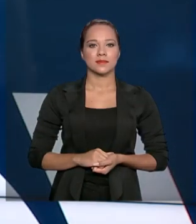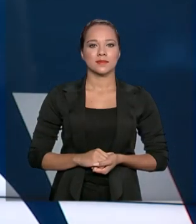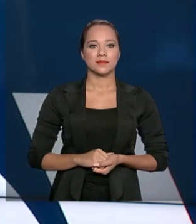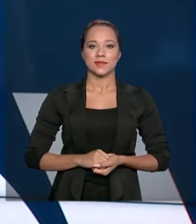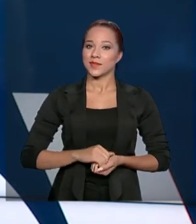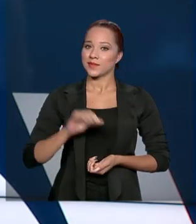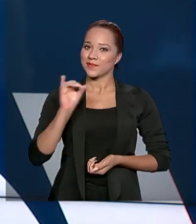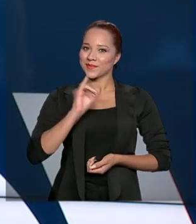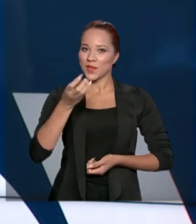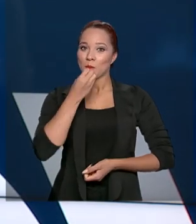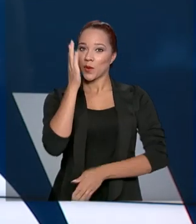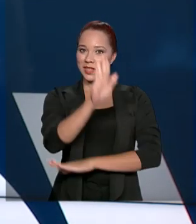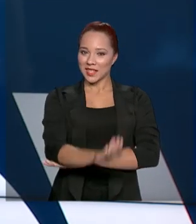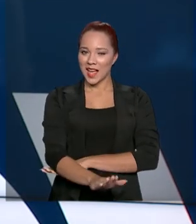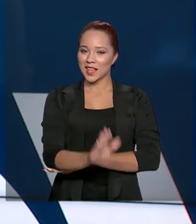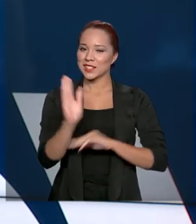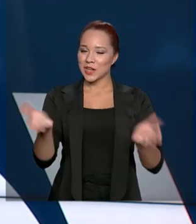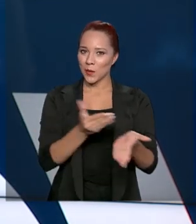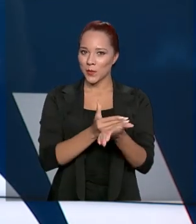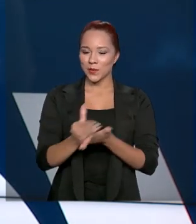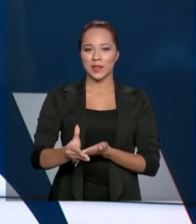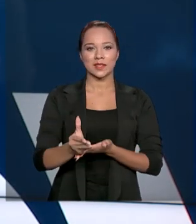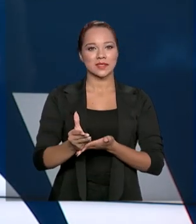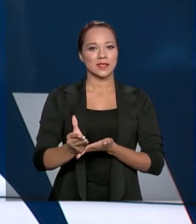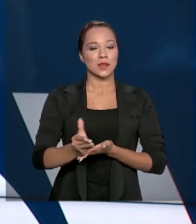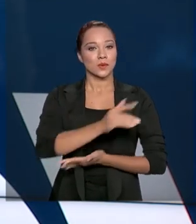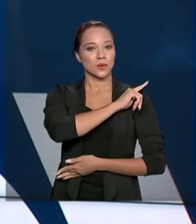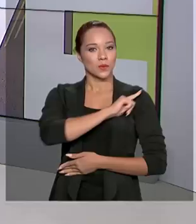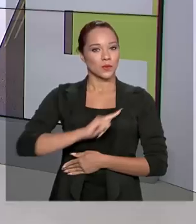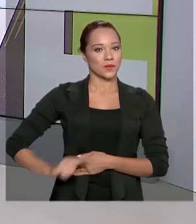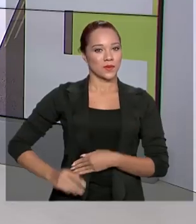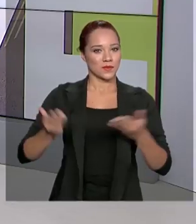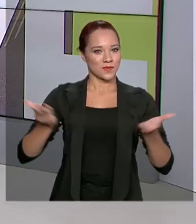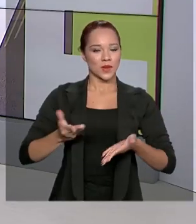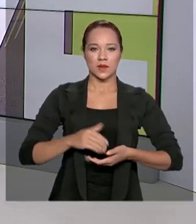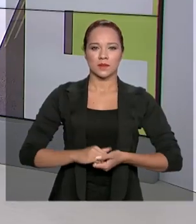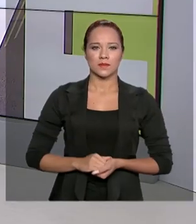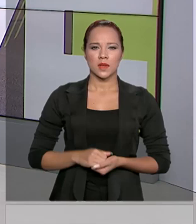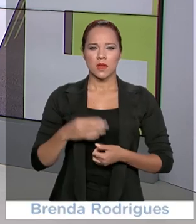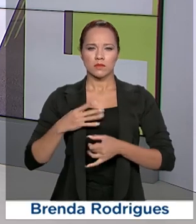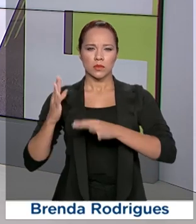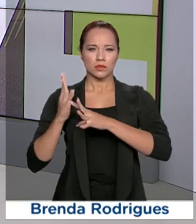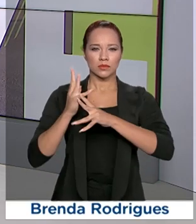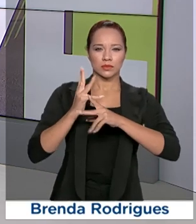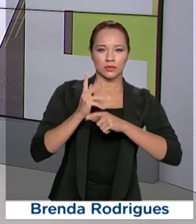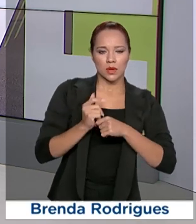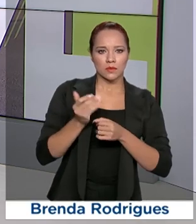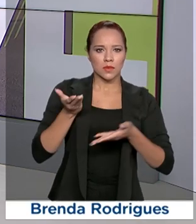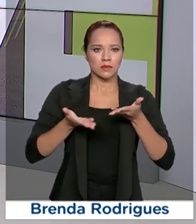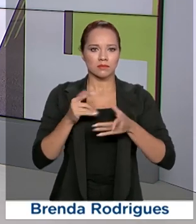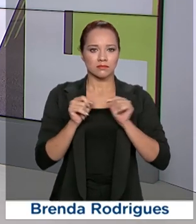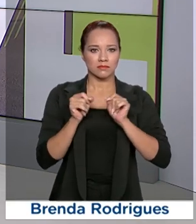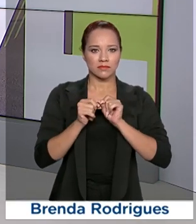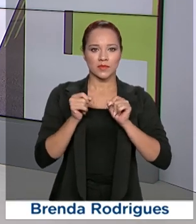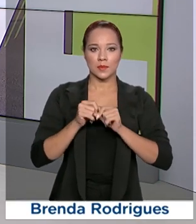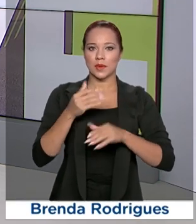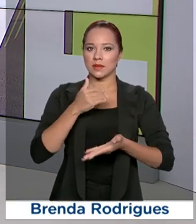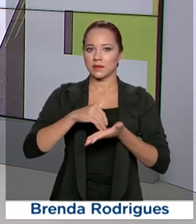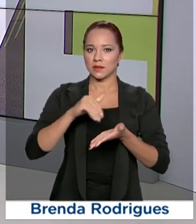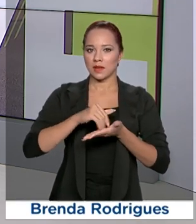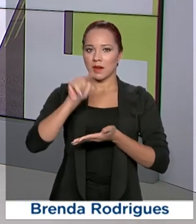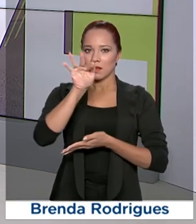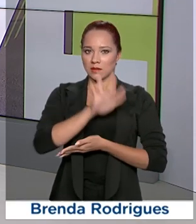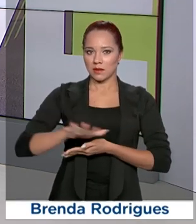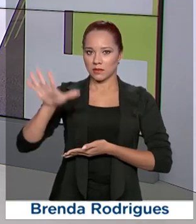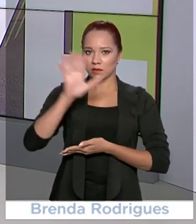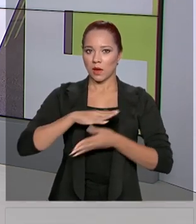Olá, boa tarde. Já estamos no ar com mais um Governo Agora. Um balanço feito pela Secretaria Nacional de Defesa Civil do